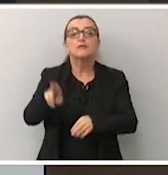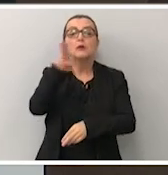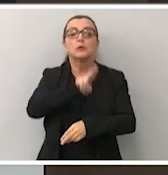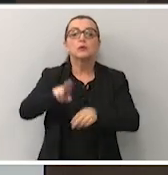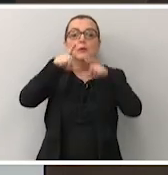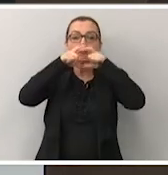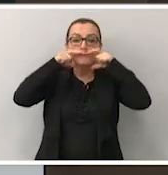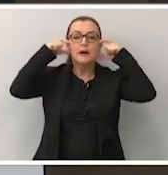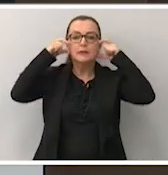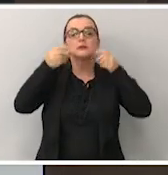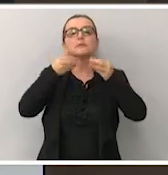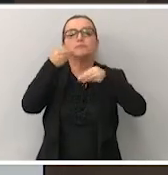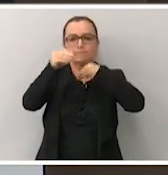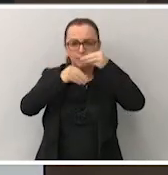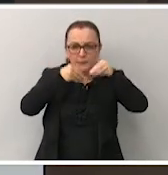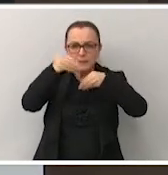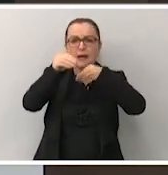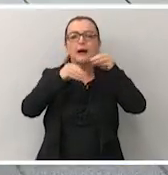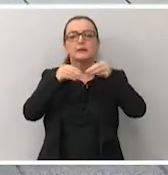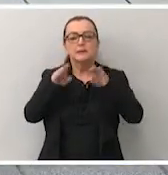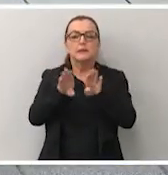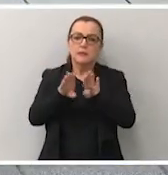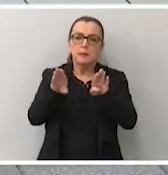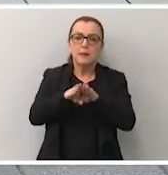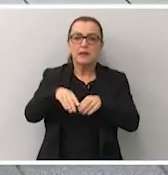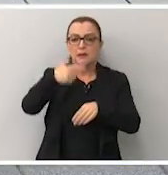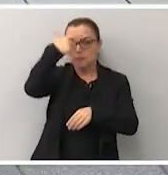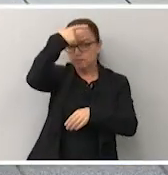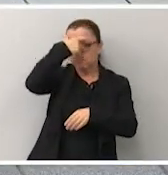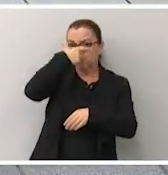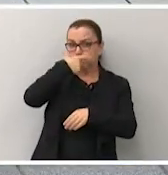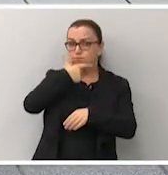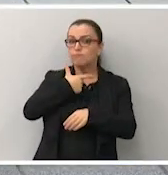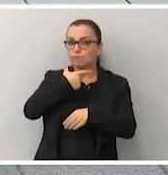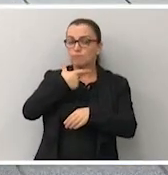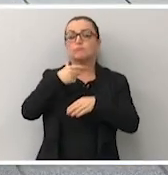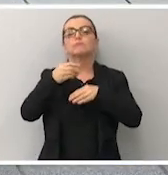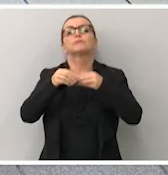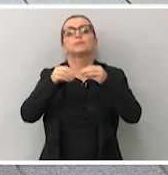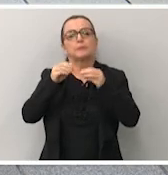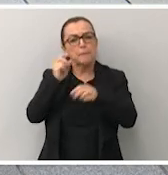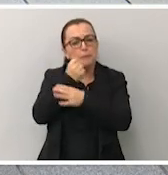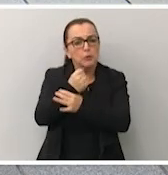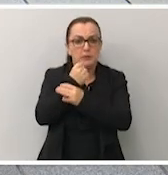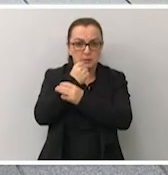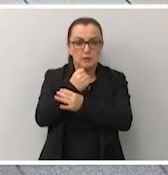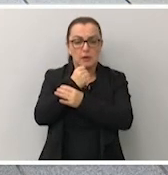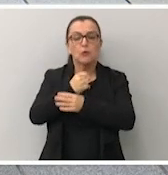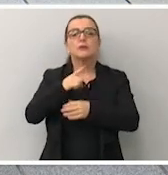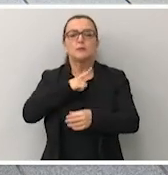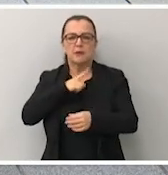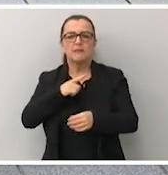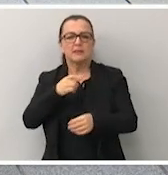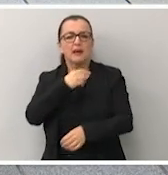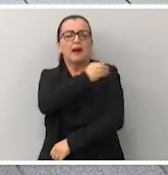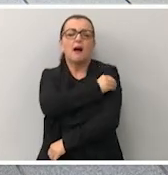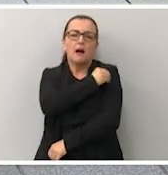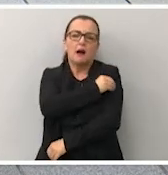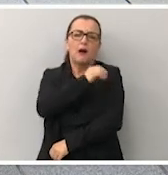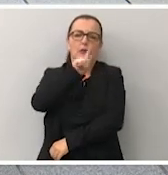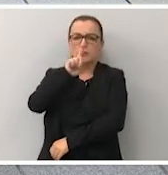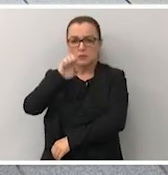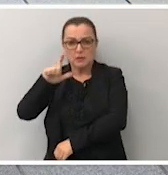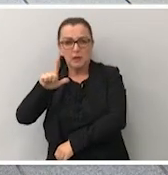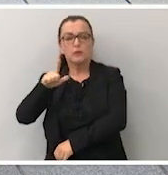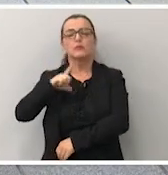máscara plástica, a face shield, usarão máscaras de proteção, terão à disposição álcool gel,